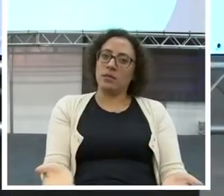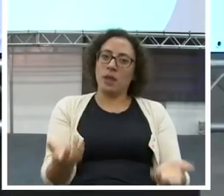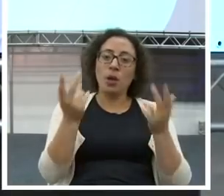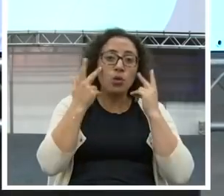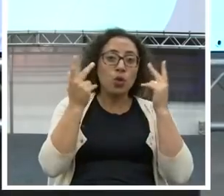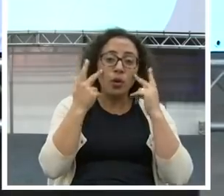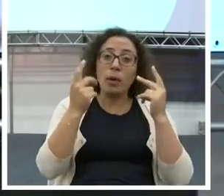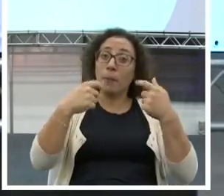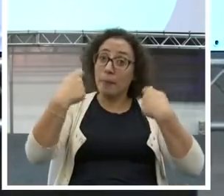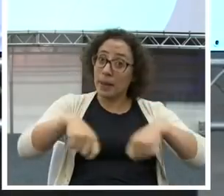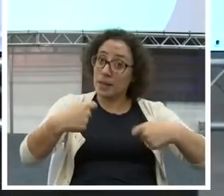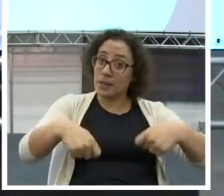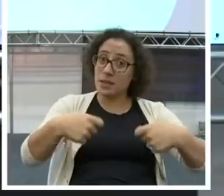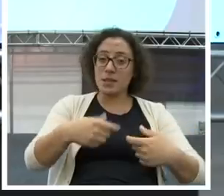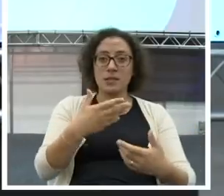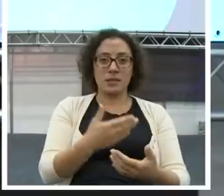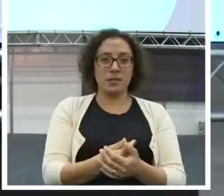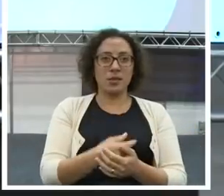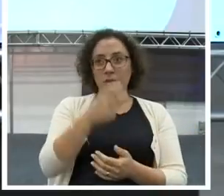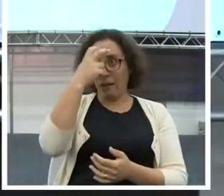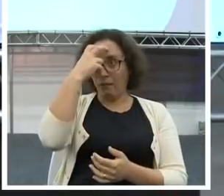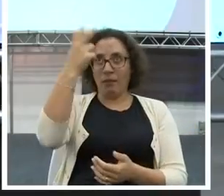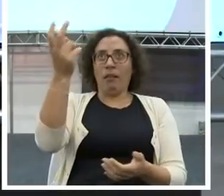Isso não tem nada de inteligente.